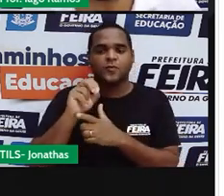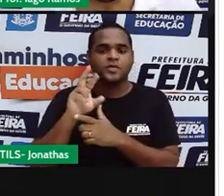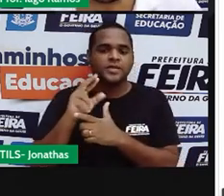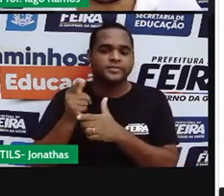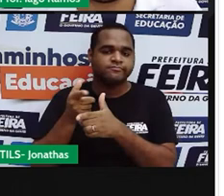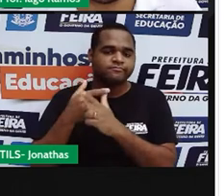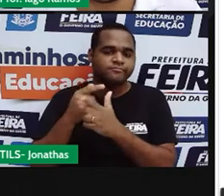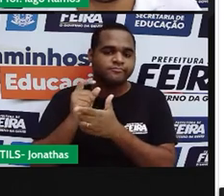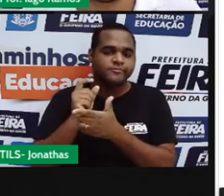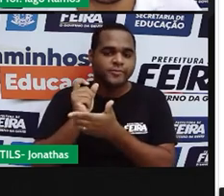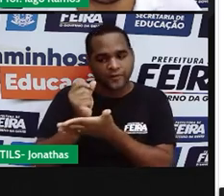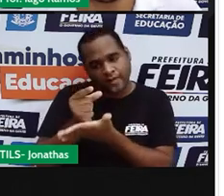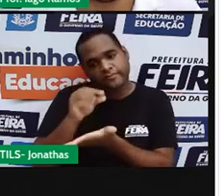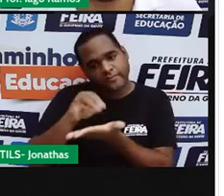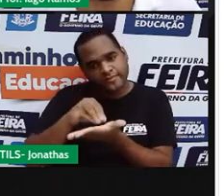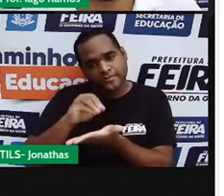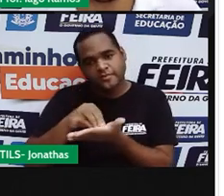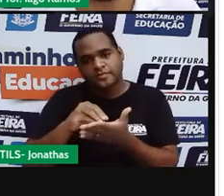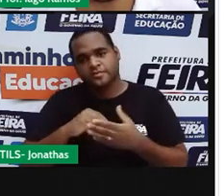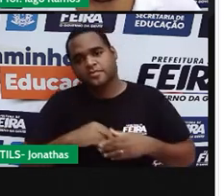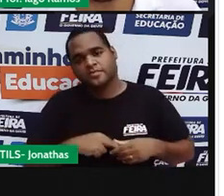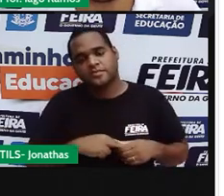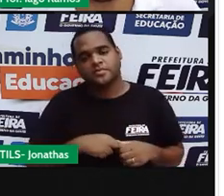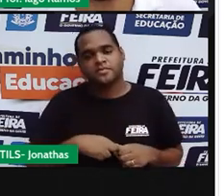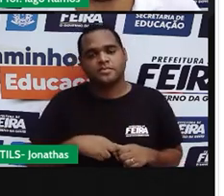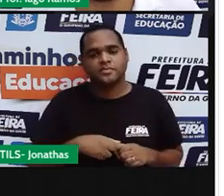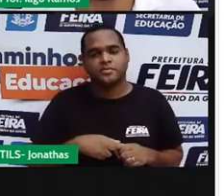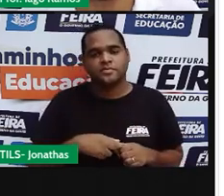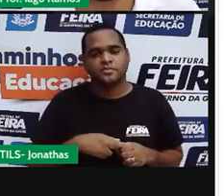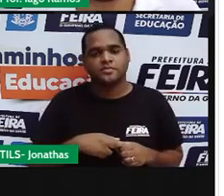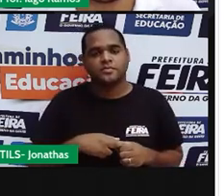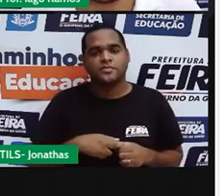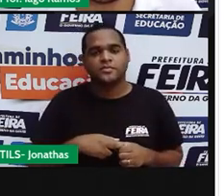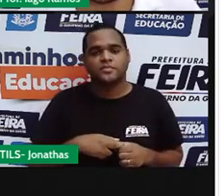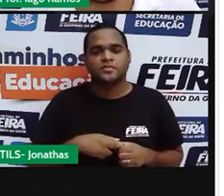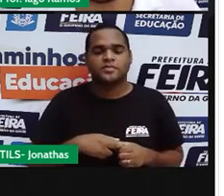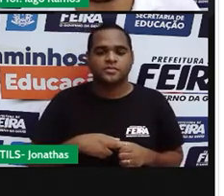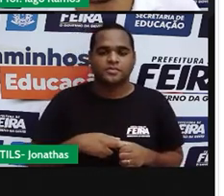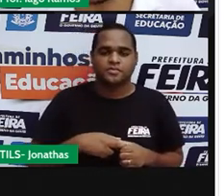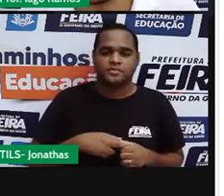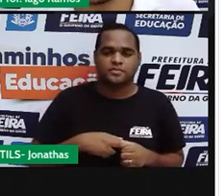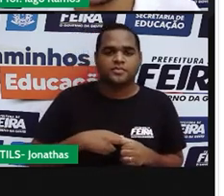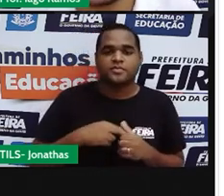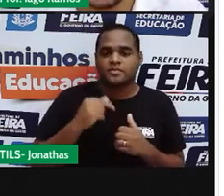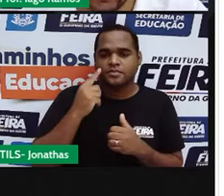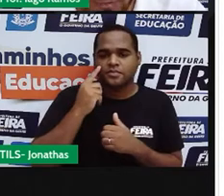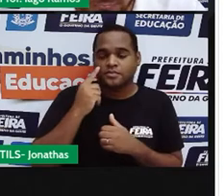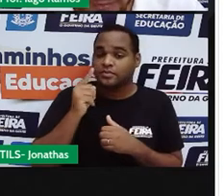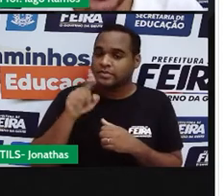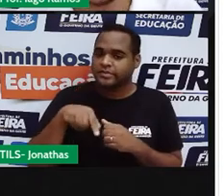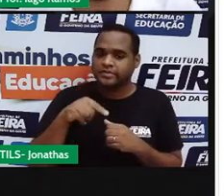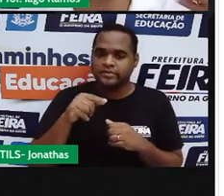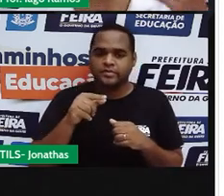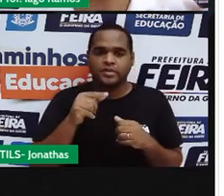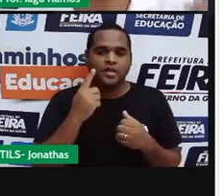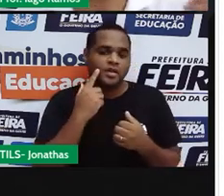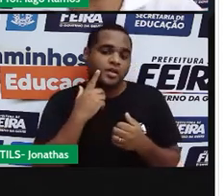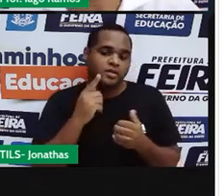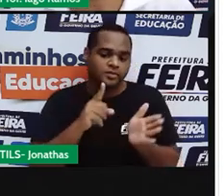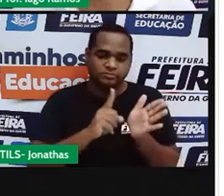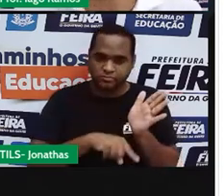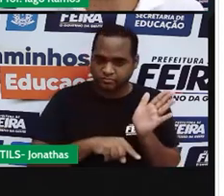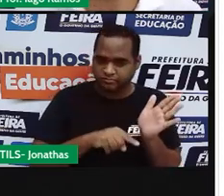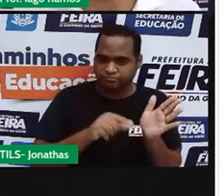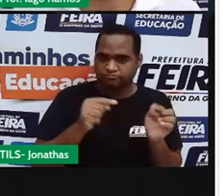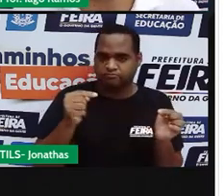devendo a ele, tá? Então se eu vou ficar devendo, dívida, número negativo. Por que que